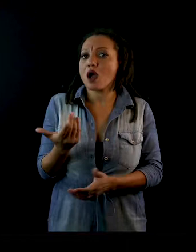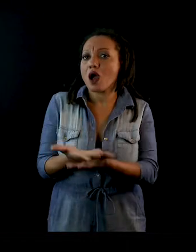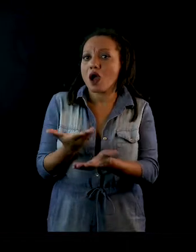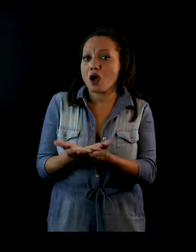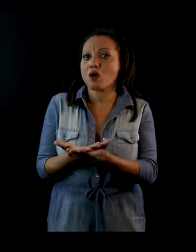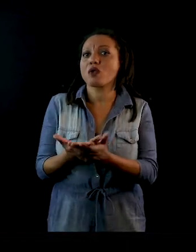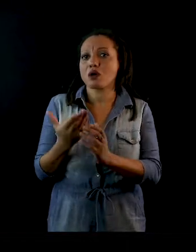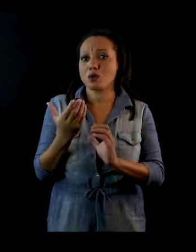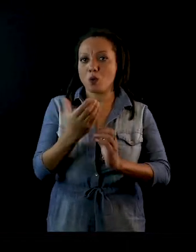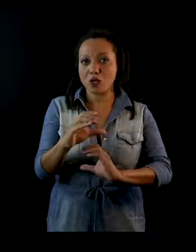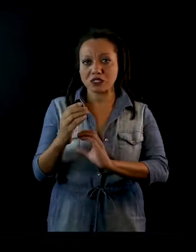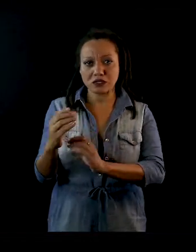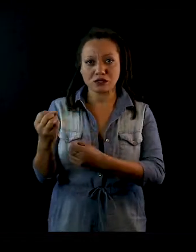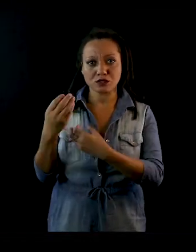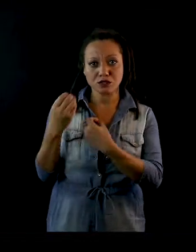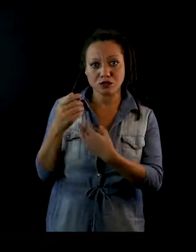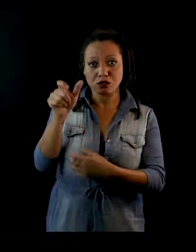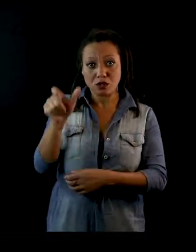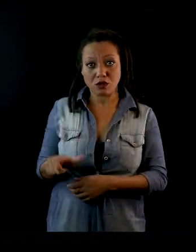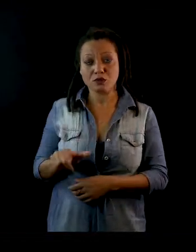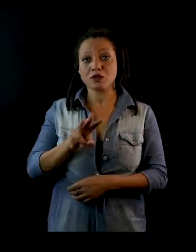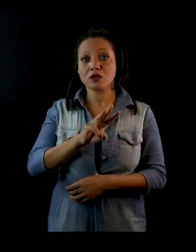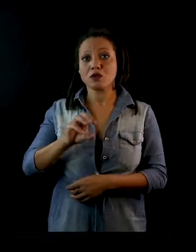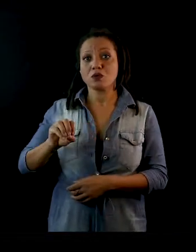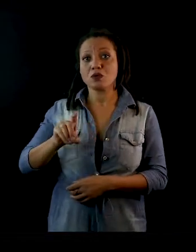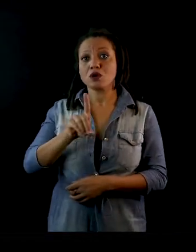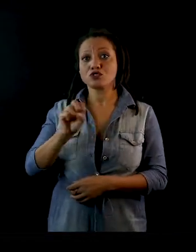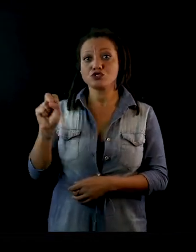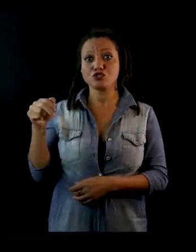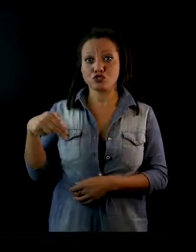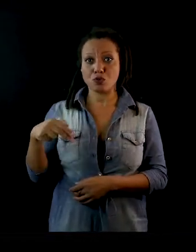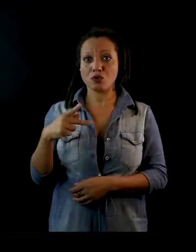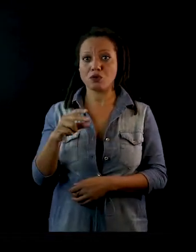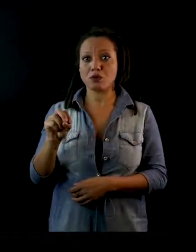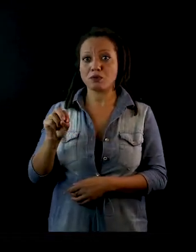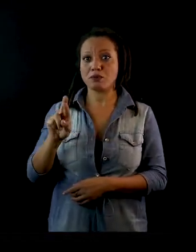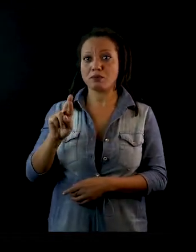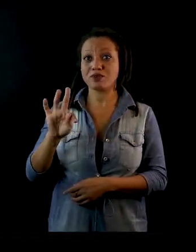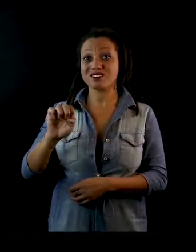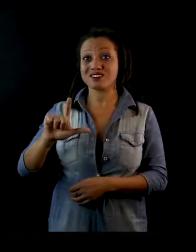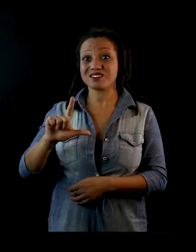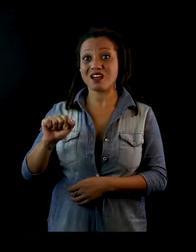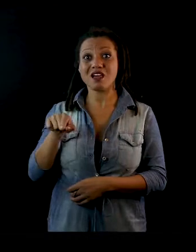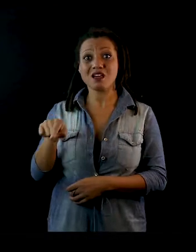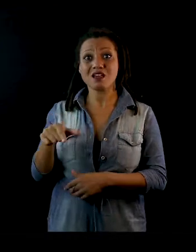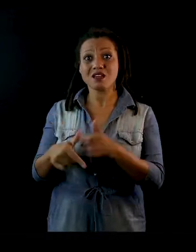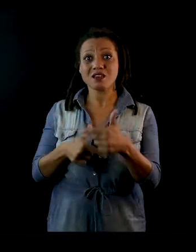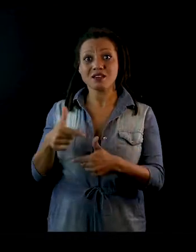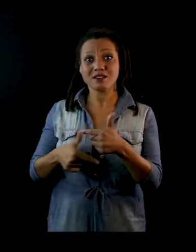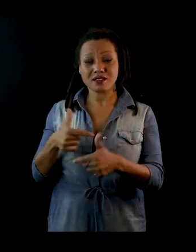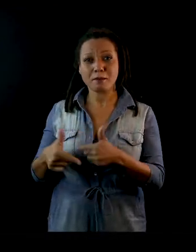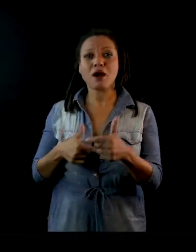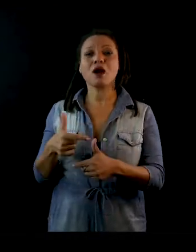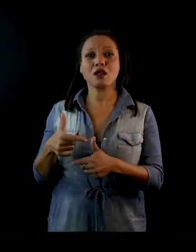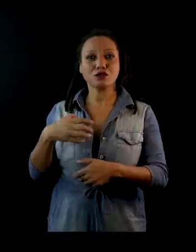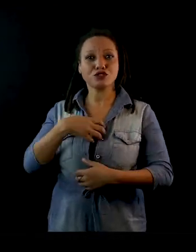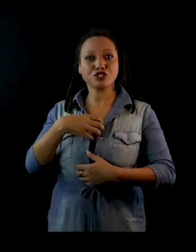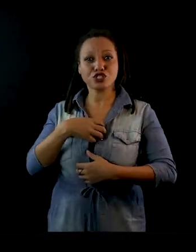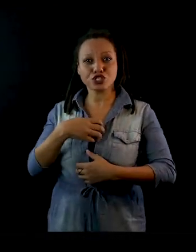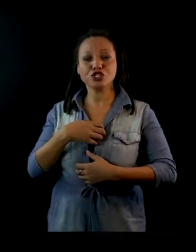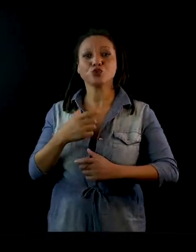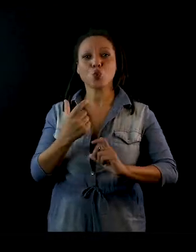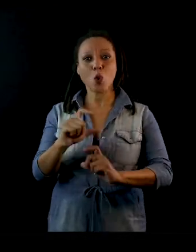quadrinista de Recife chamado Watson Portela, que ele trabalha com essa parte, quadrinhos mais